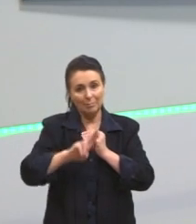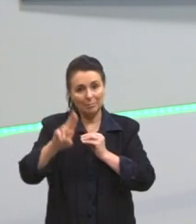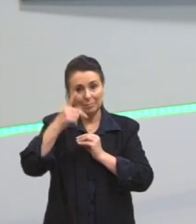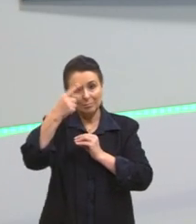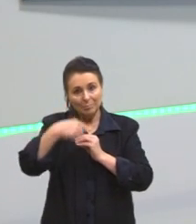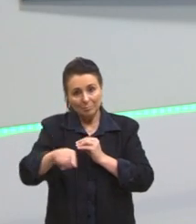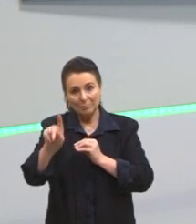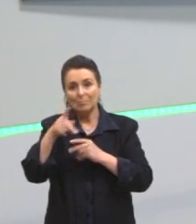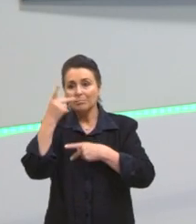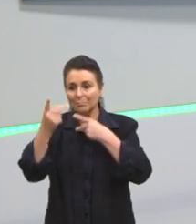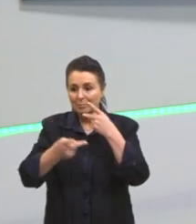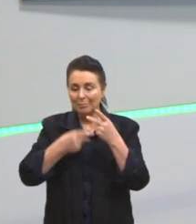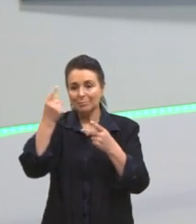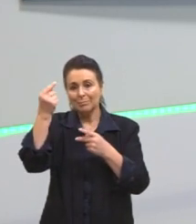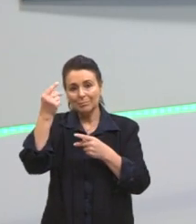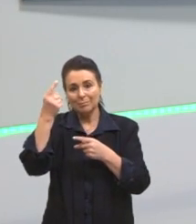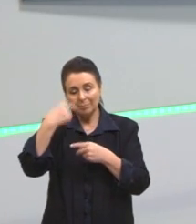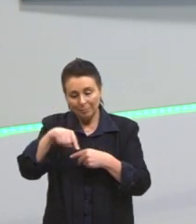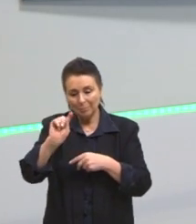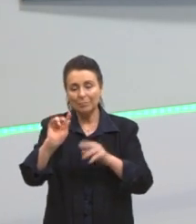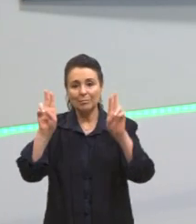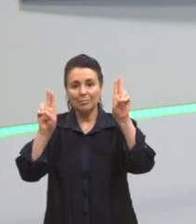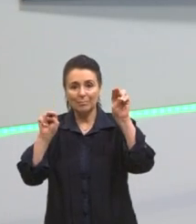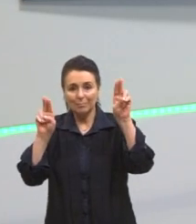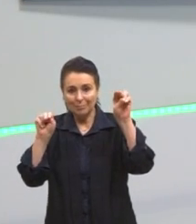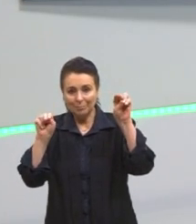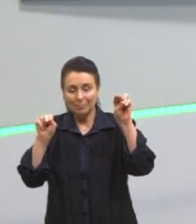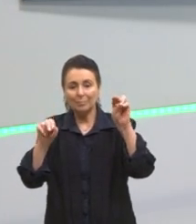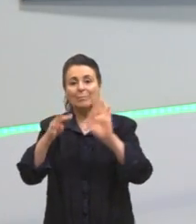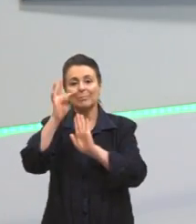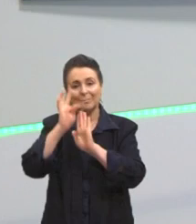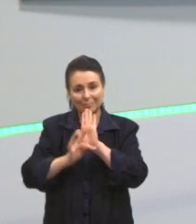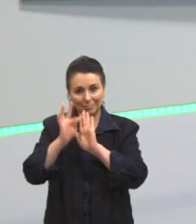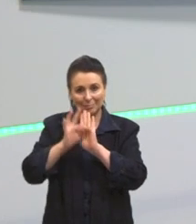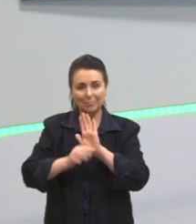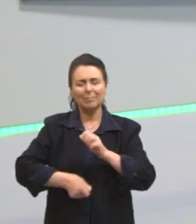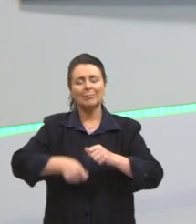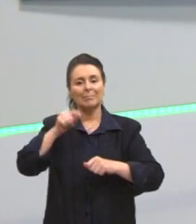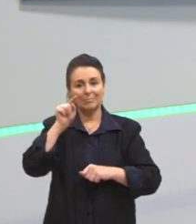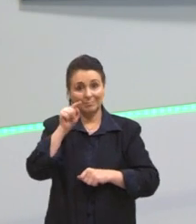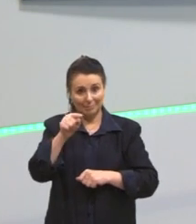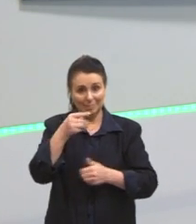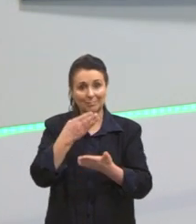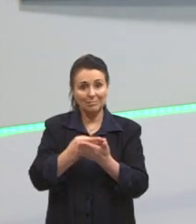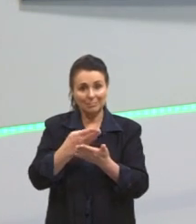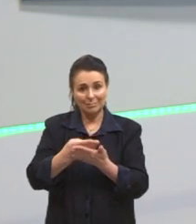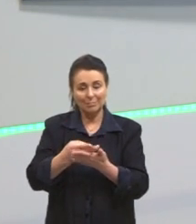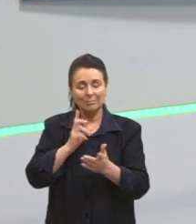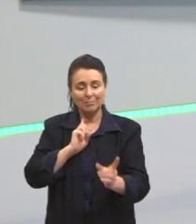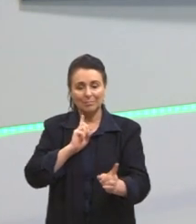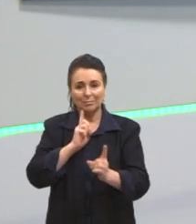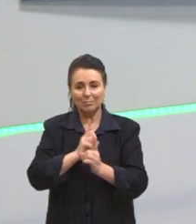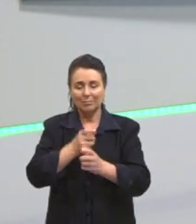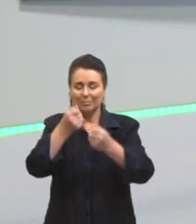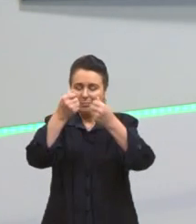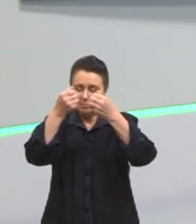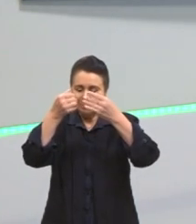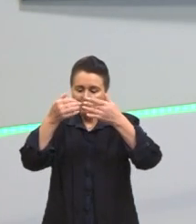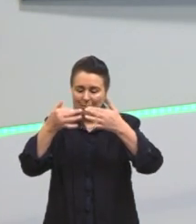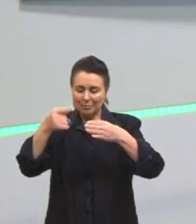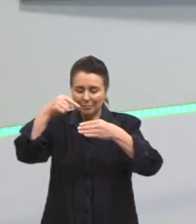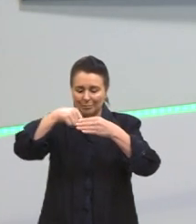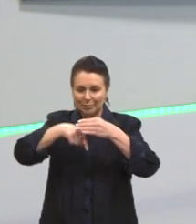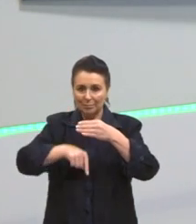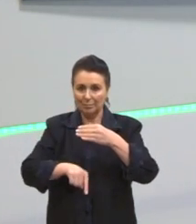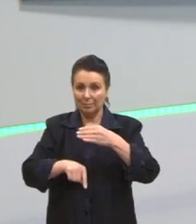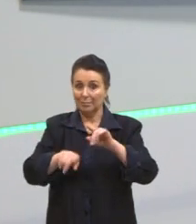argumentação dentro desse texto. Então, lá está dizendo bem direitinho como é que faz essa intertextualidade e tudo mais, mas, para a gente retomar, para a